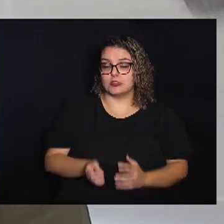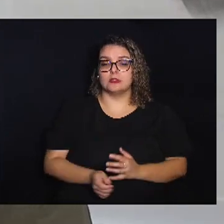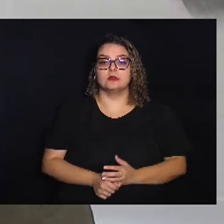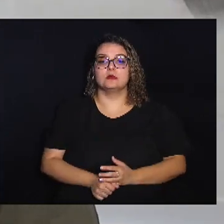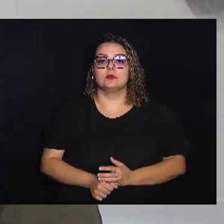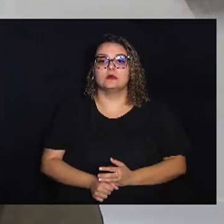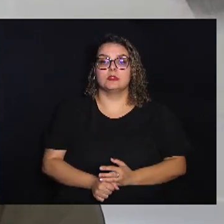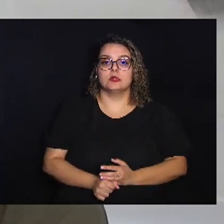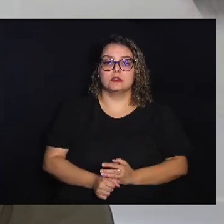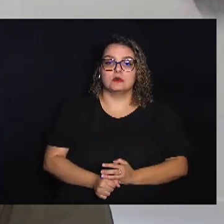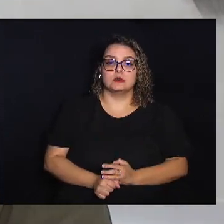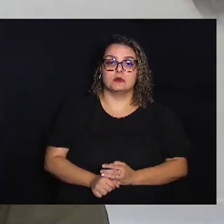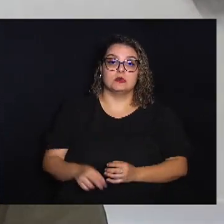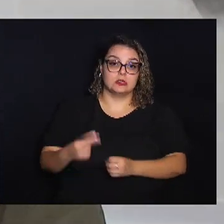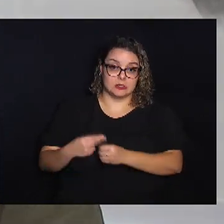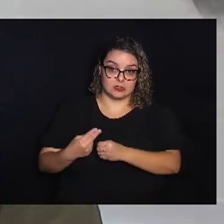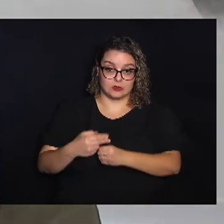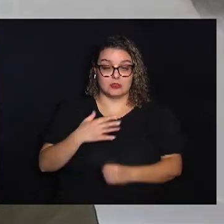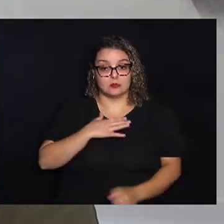Unicamp Para mim